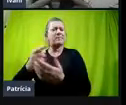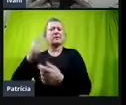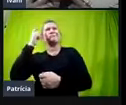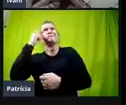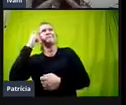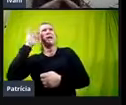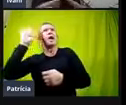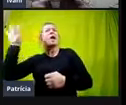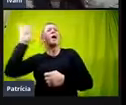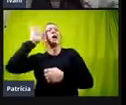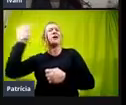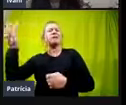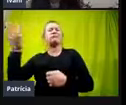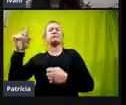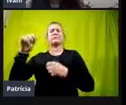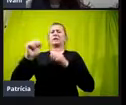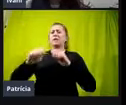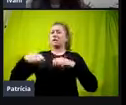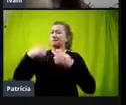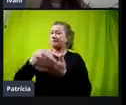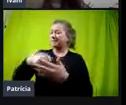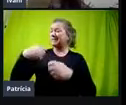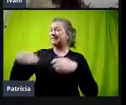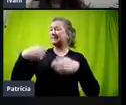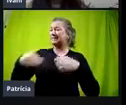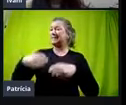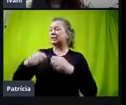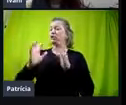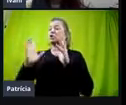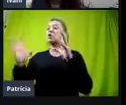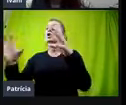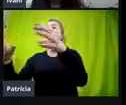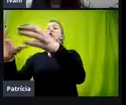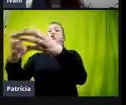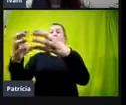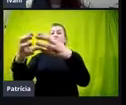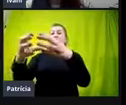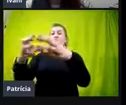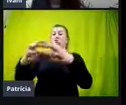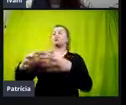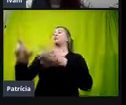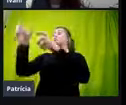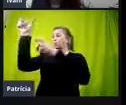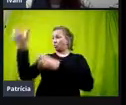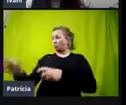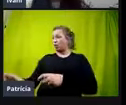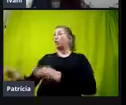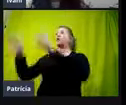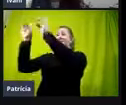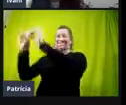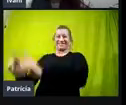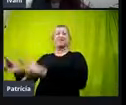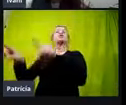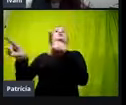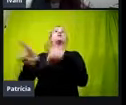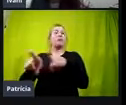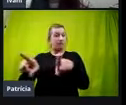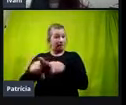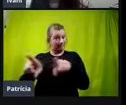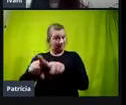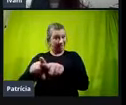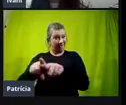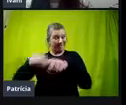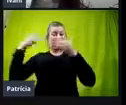muito e que precisa, junto com os demais e com este usuário em especial, compor um